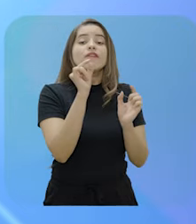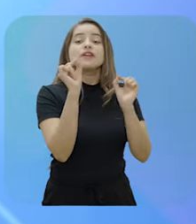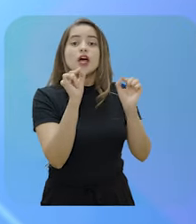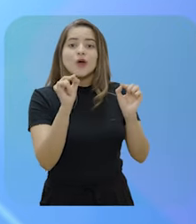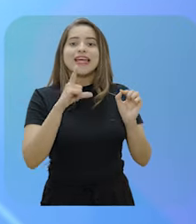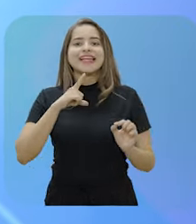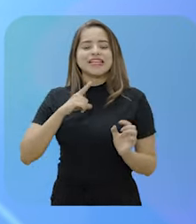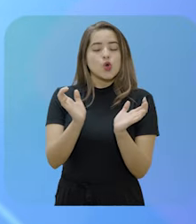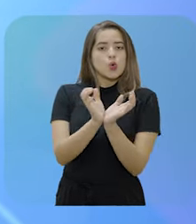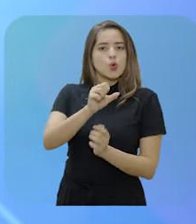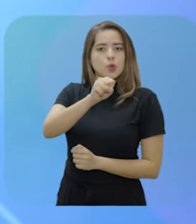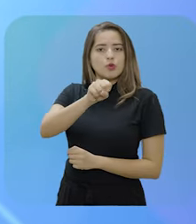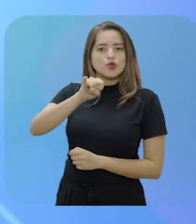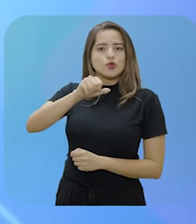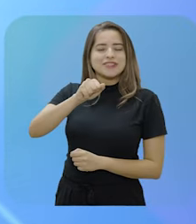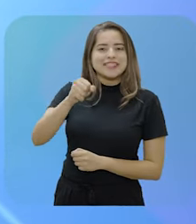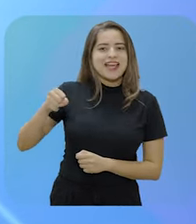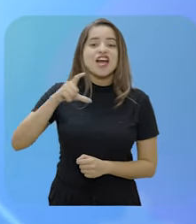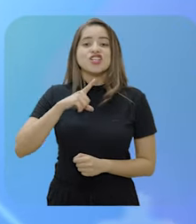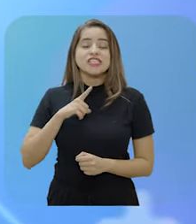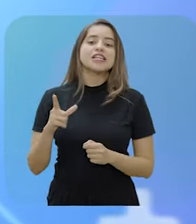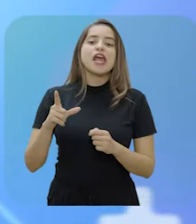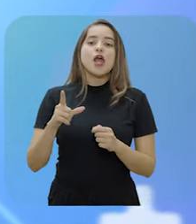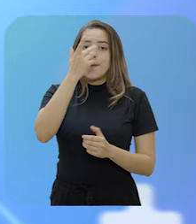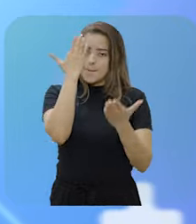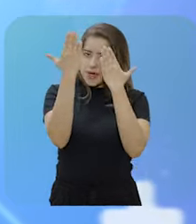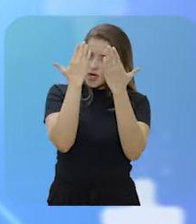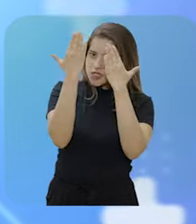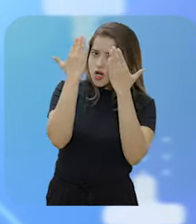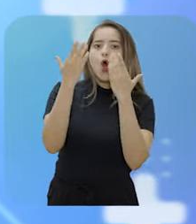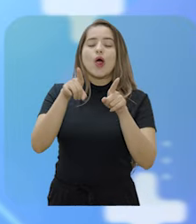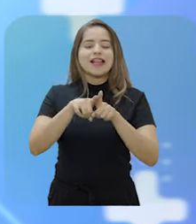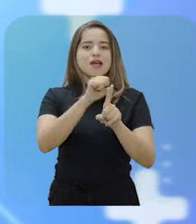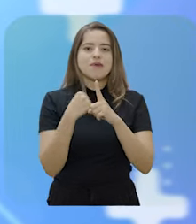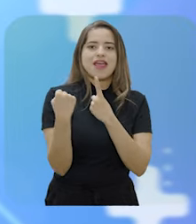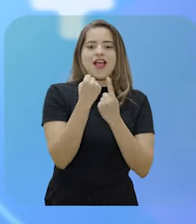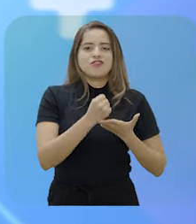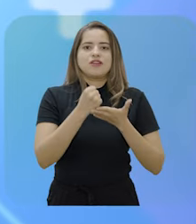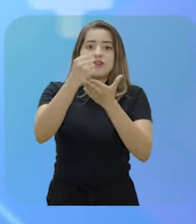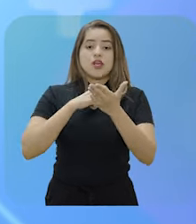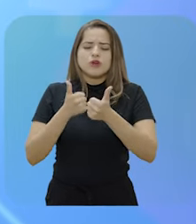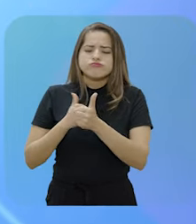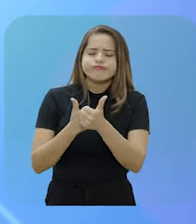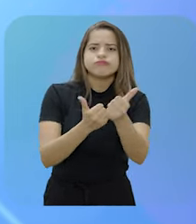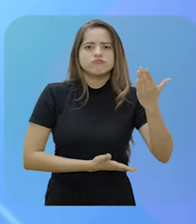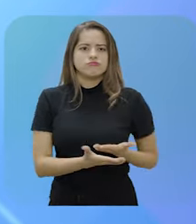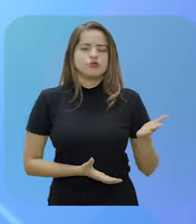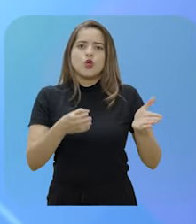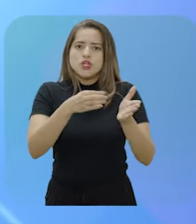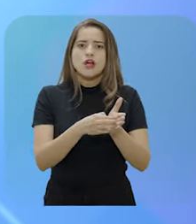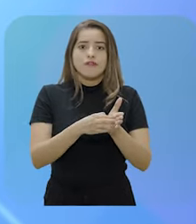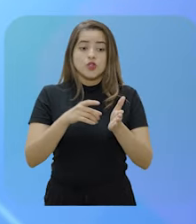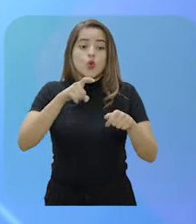processos de readaptação e de aposentadoria por incapacidade permanente para o trabalho. Esse acompanhamento será